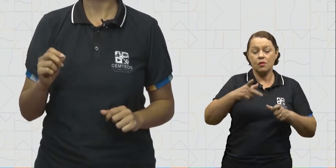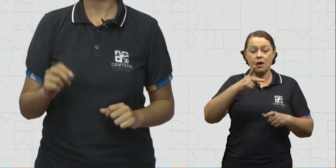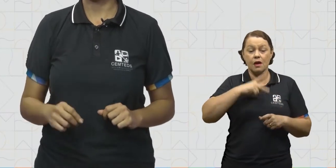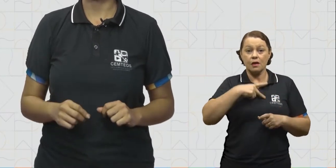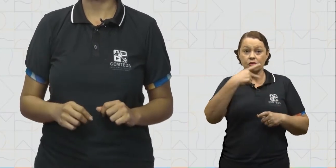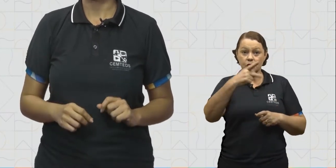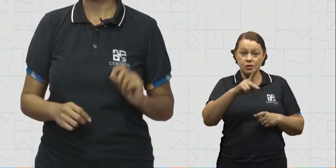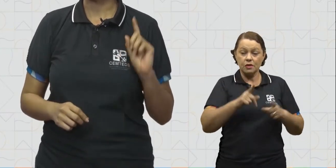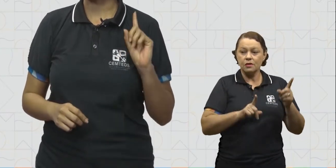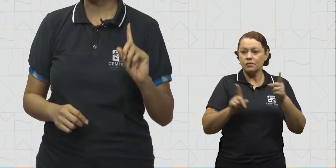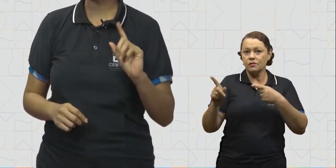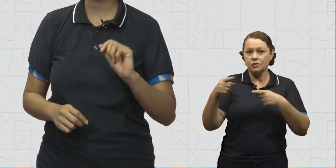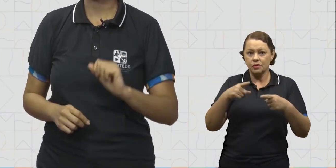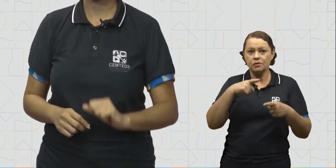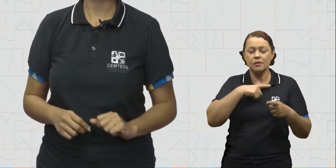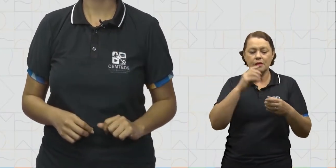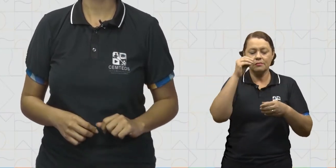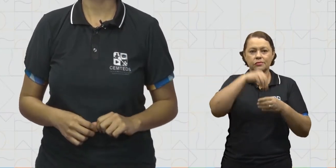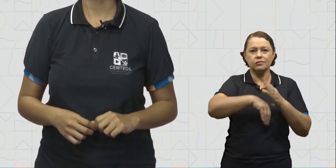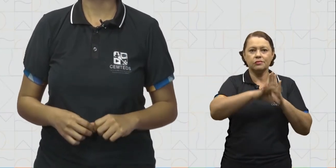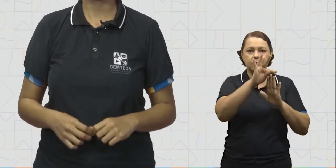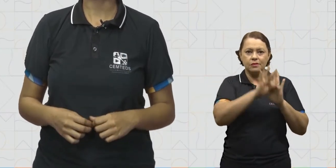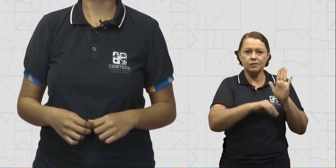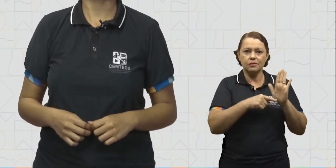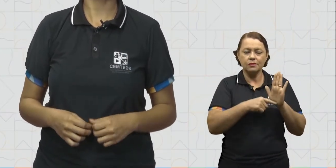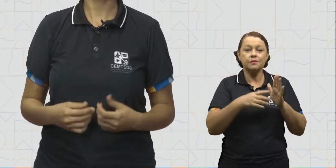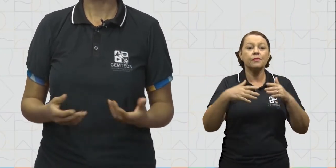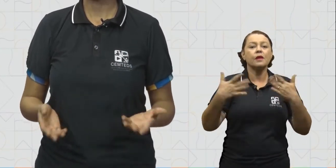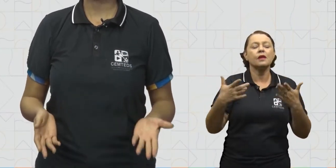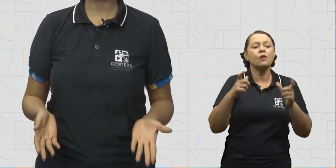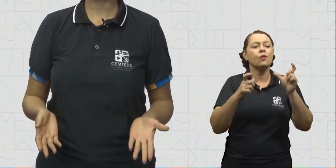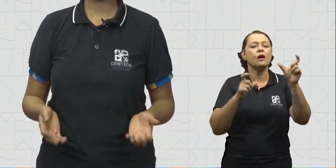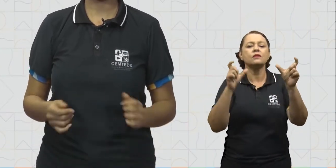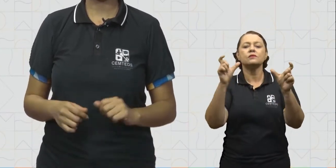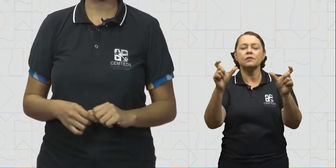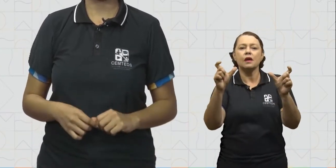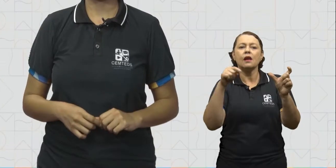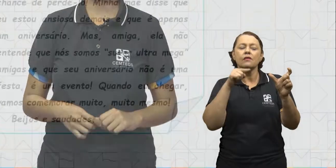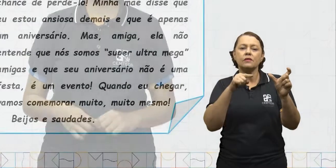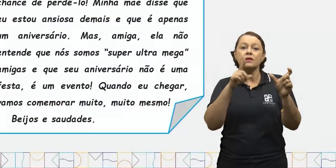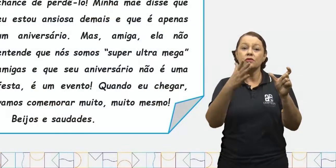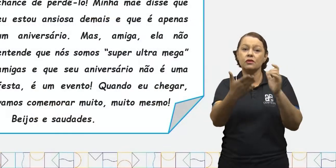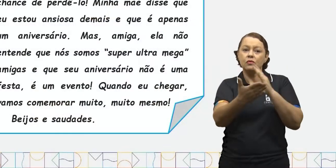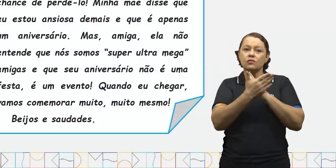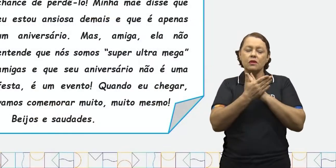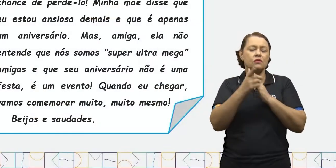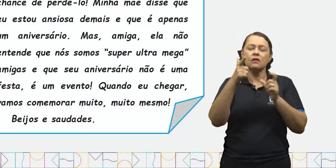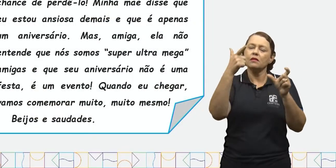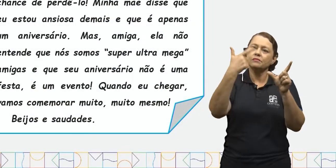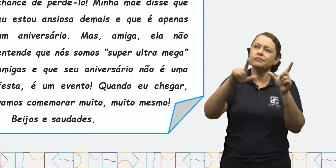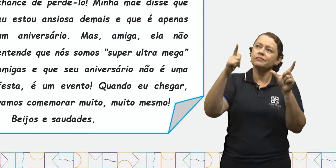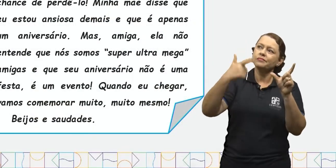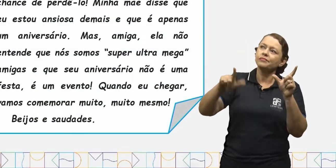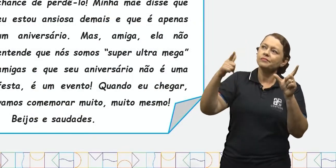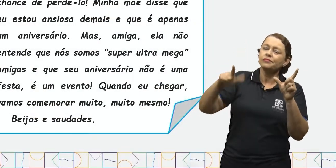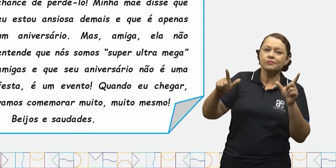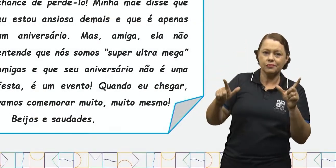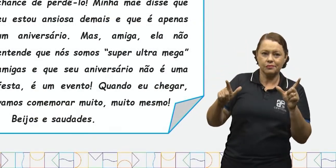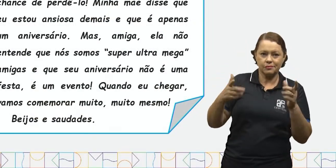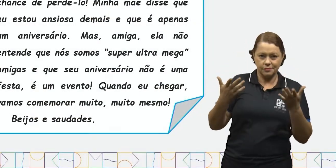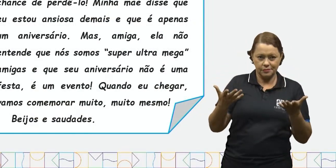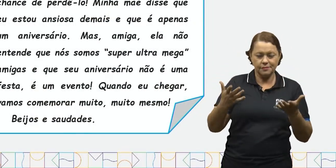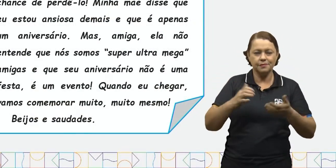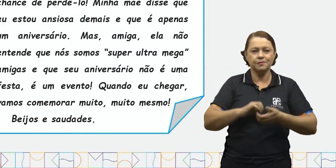estão presentes e quais as palavras que eles estão ajudando a não serem repetidas. Vamos iniciar com uma carta